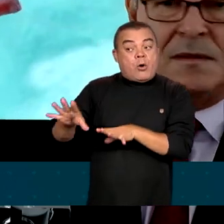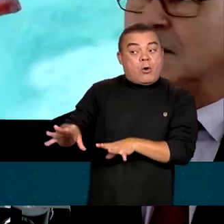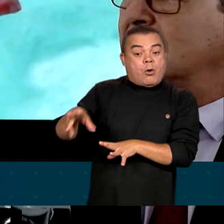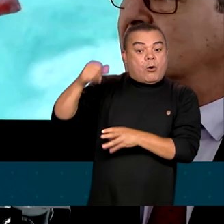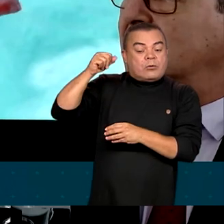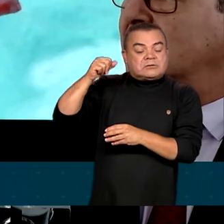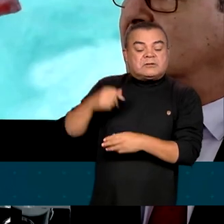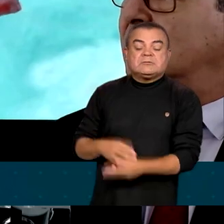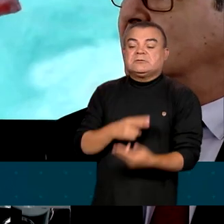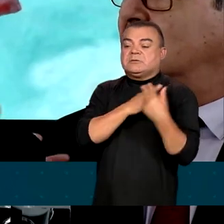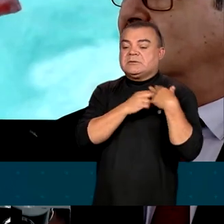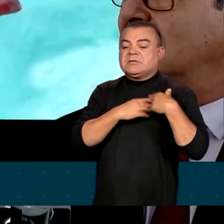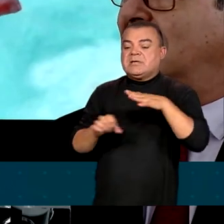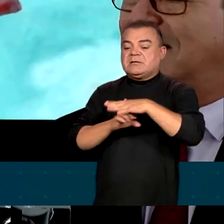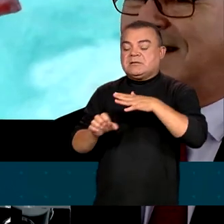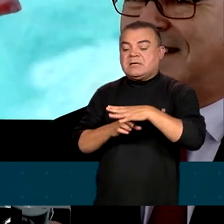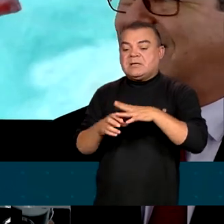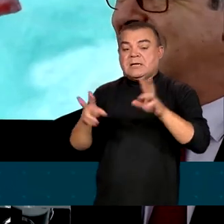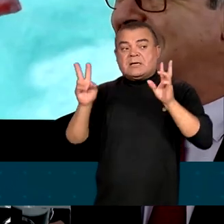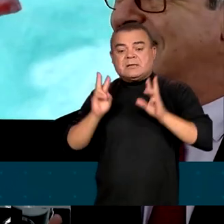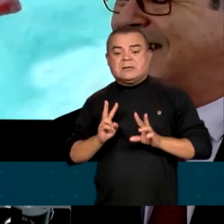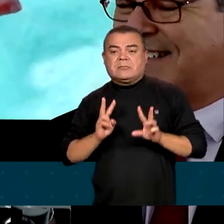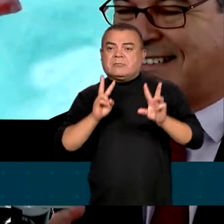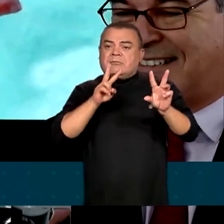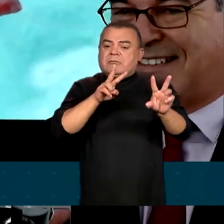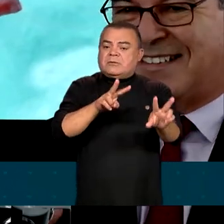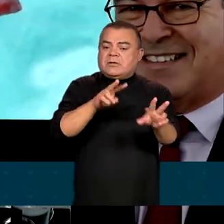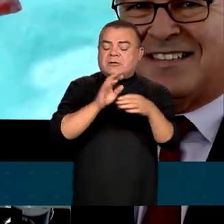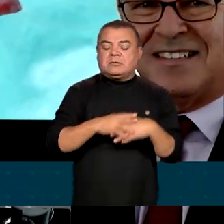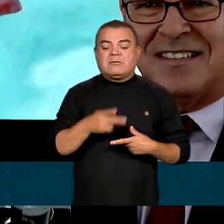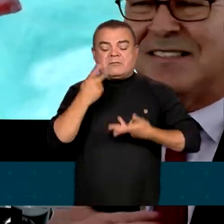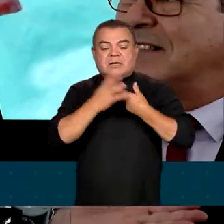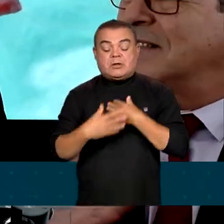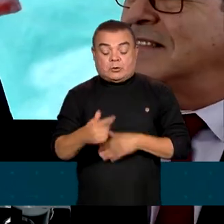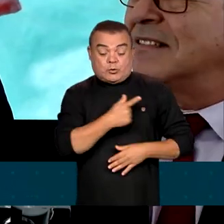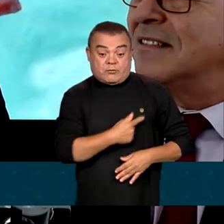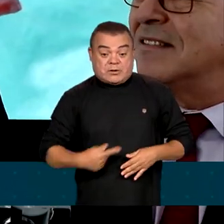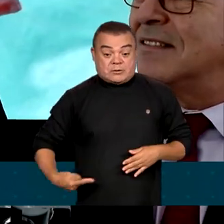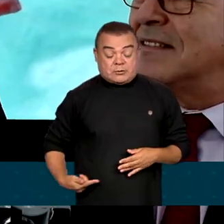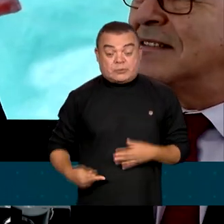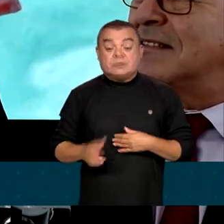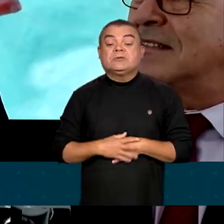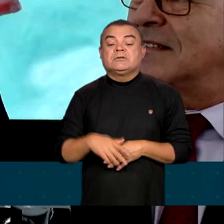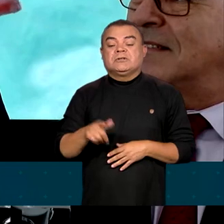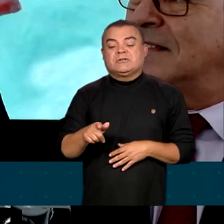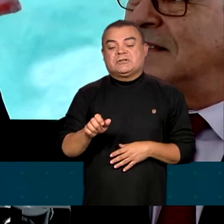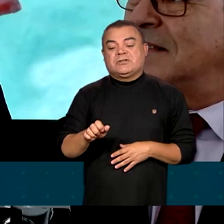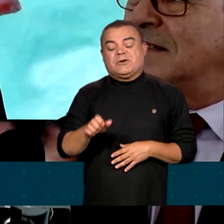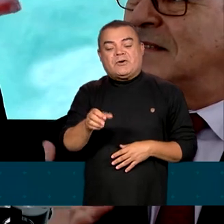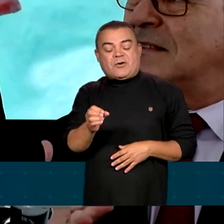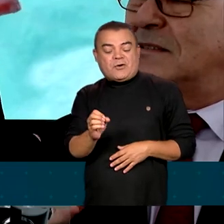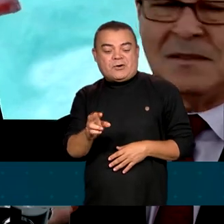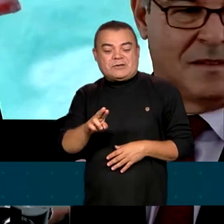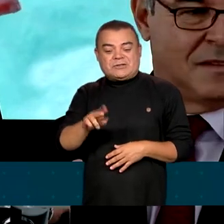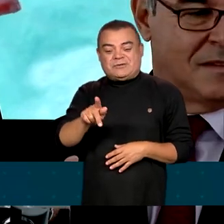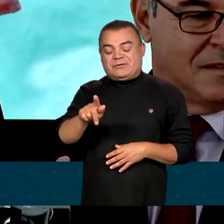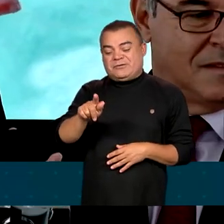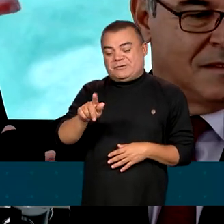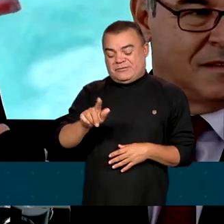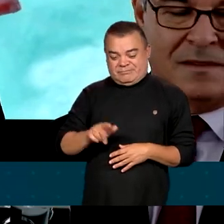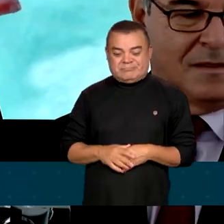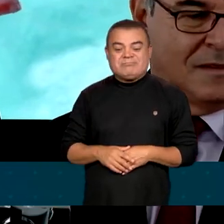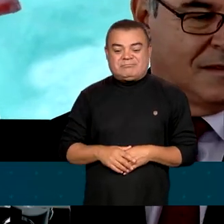ou são deles que assistiram a fala do governador Jorge Vianas e se sentiram atacados ou cutucados. Hipótese alguma.